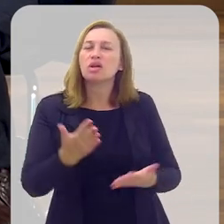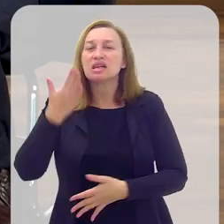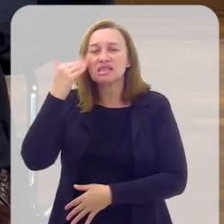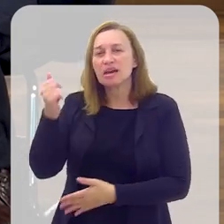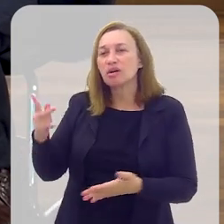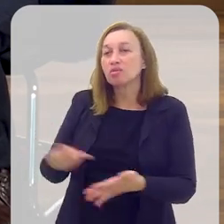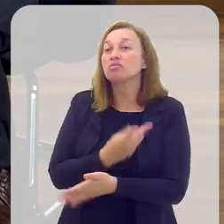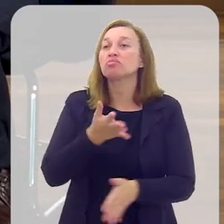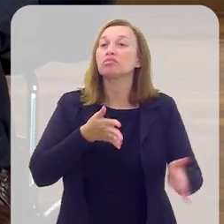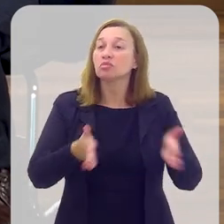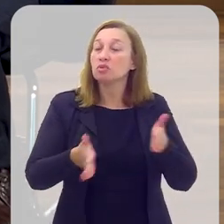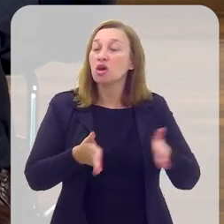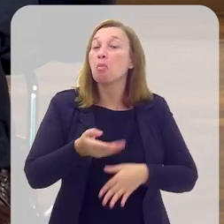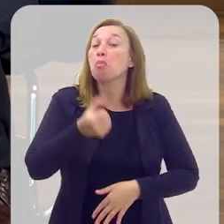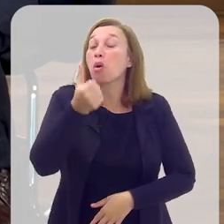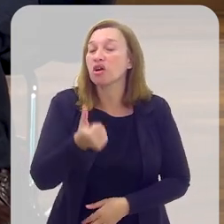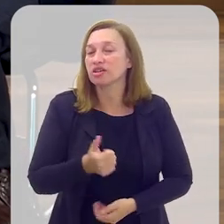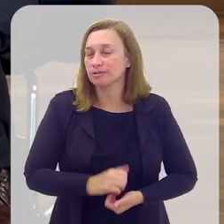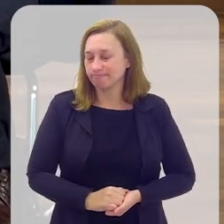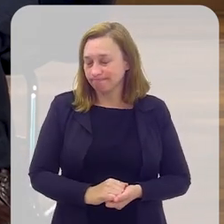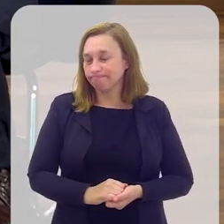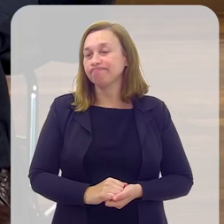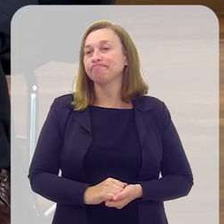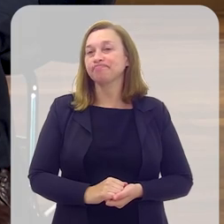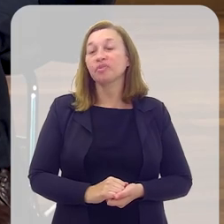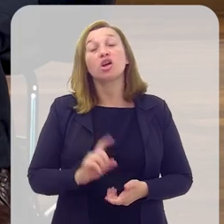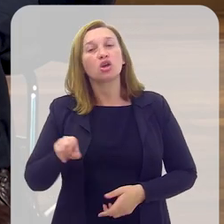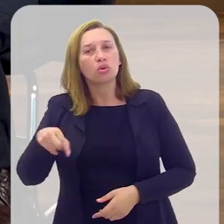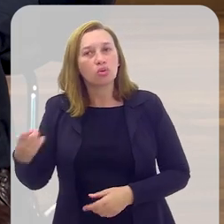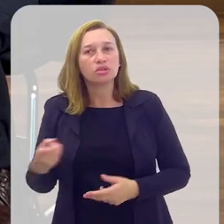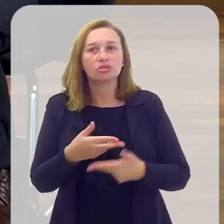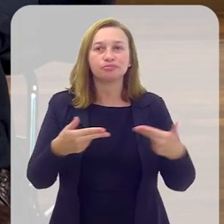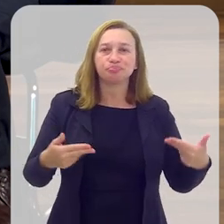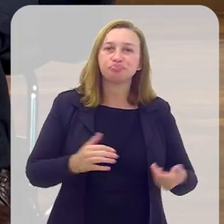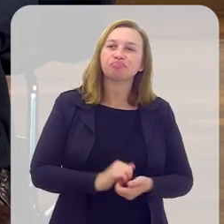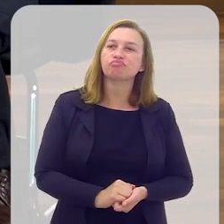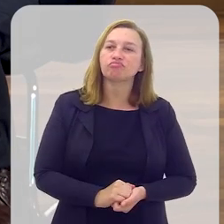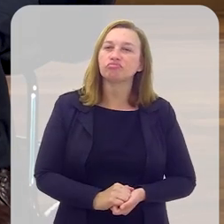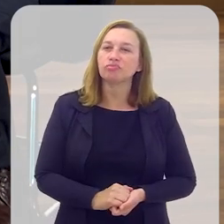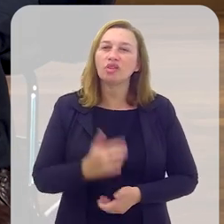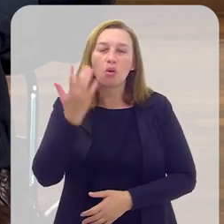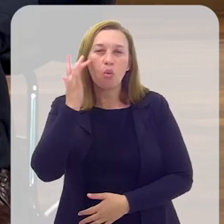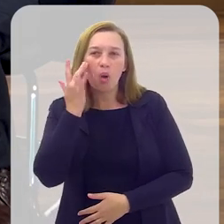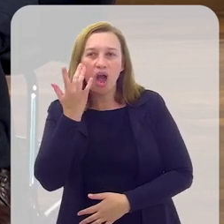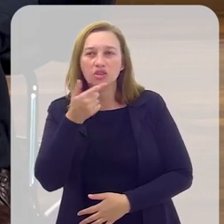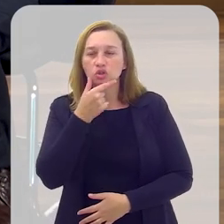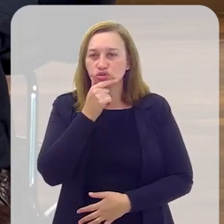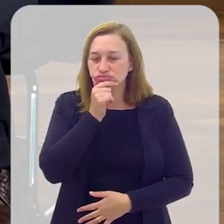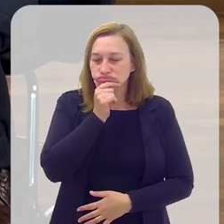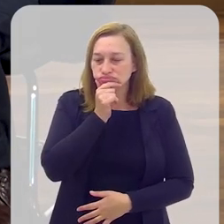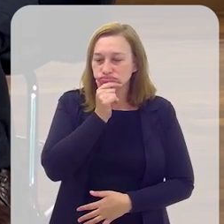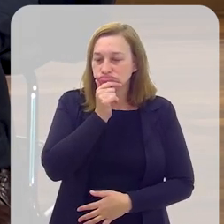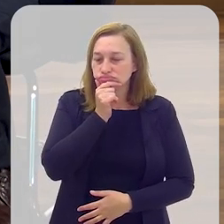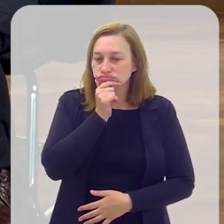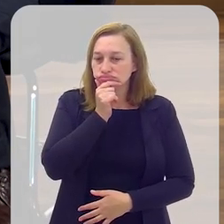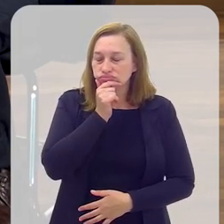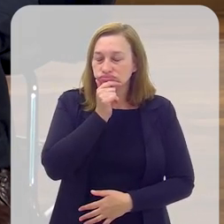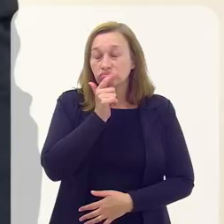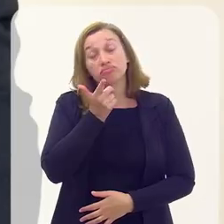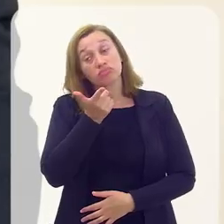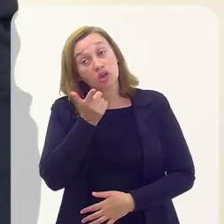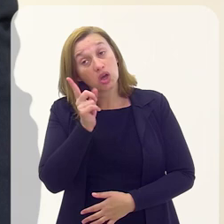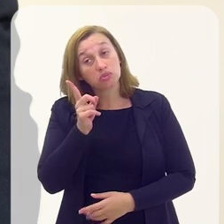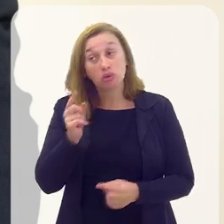aconteceu nesse período? Poucas, poucas. E outra coisa, eu acho, aí seguramente